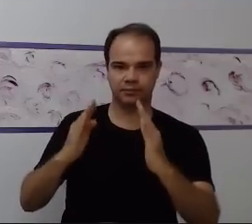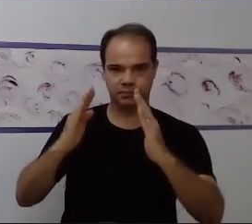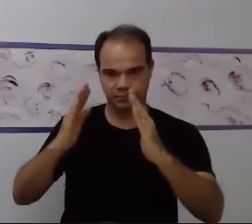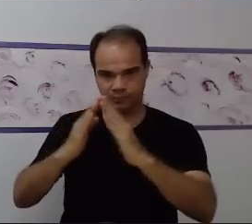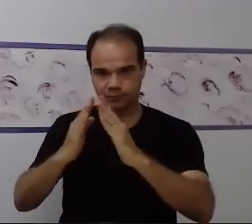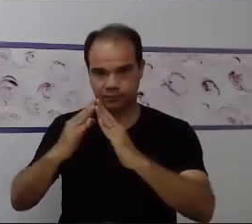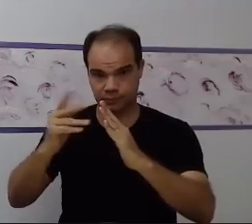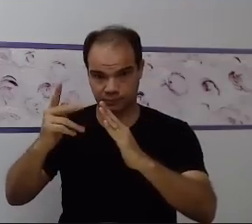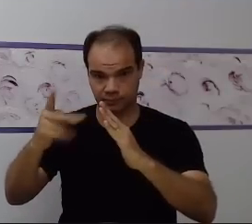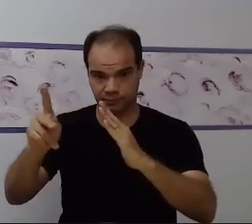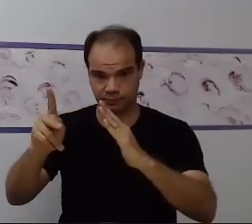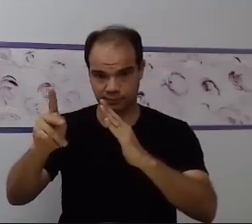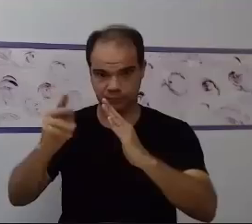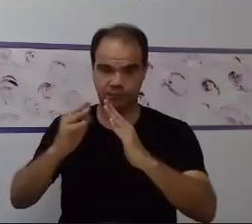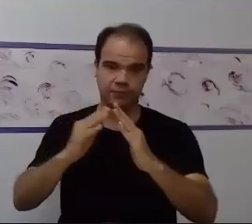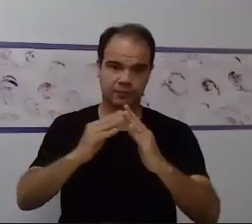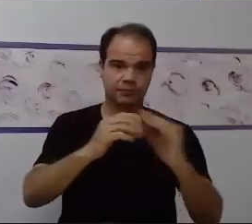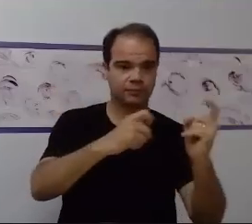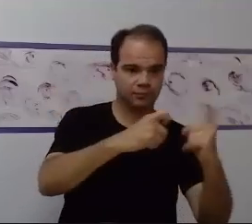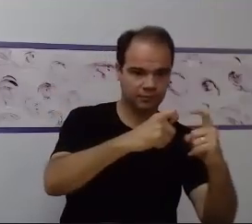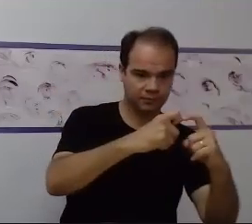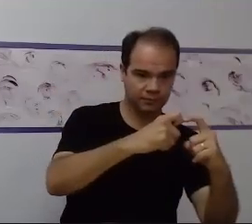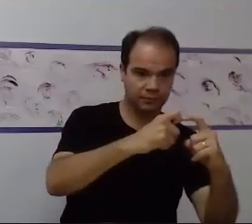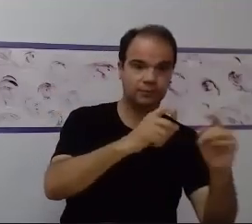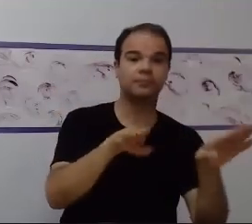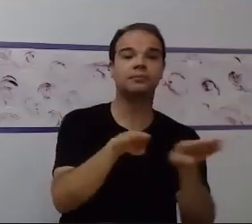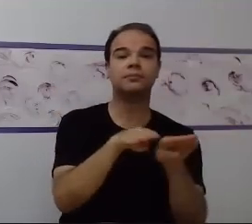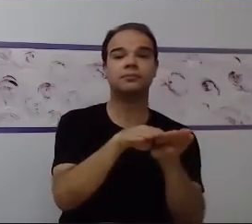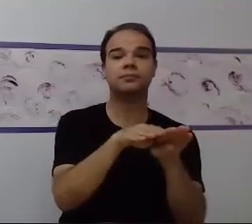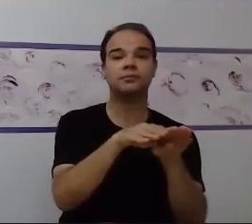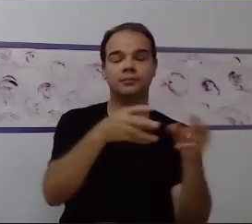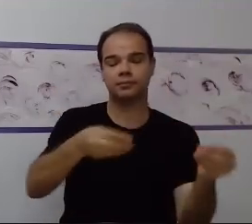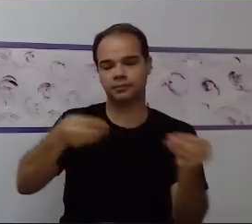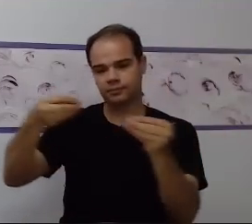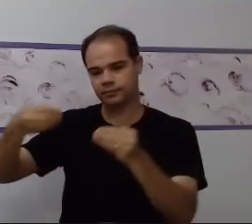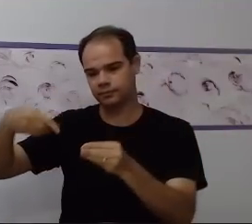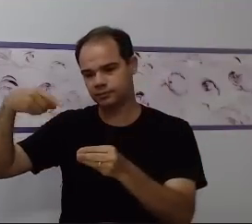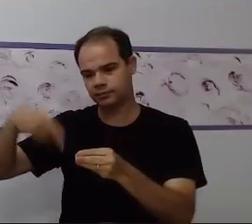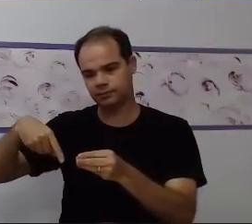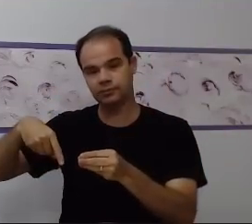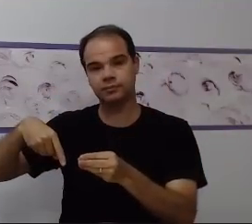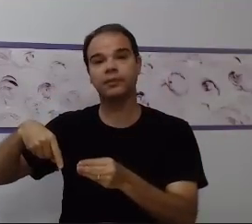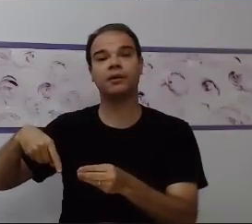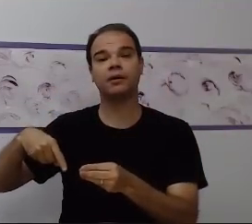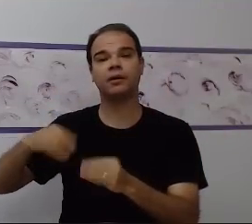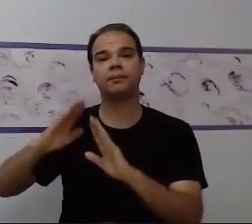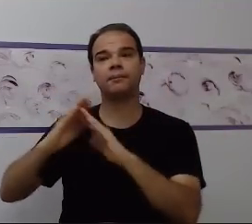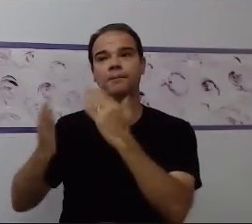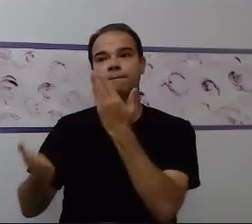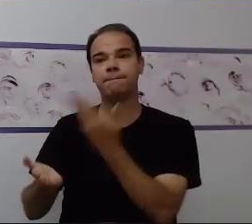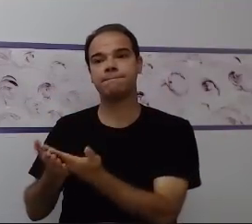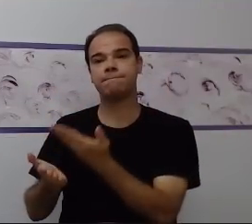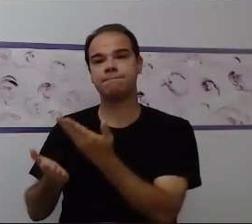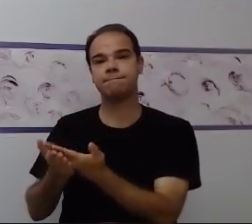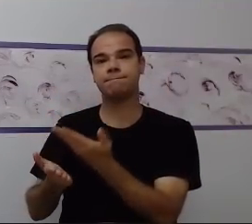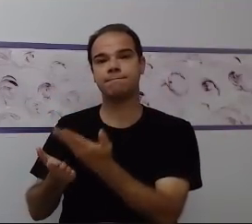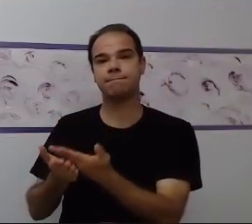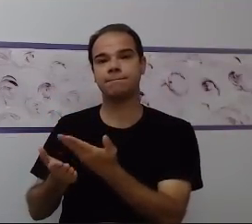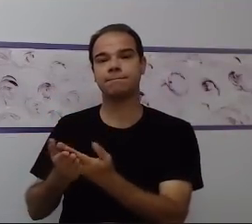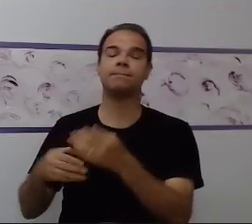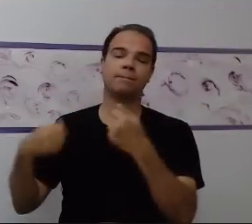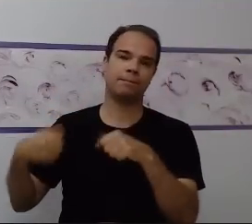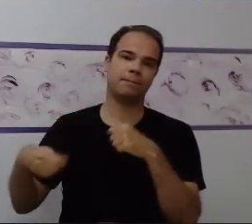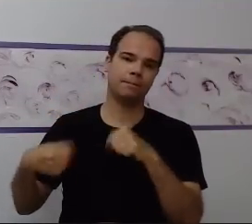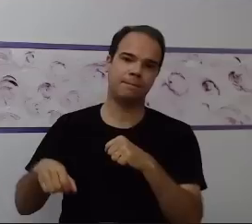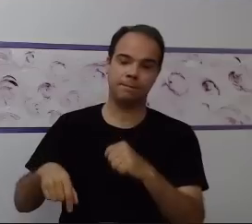acompanhar essa criança. A gente precisa pensar que o PECS, que é comunicação alternativa, é como se fosse a boca